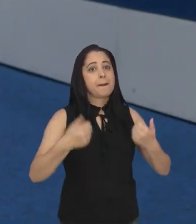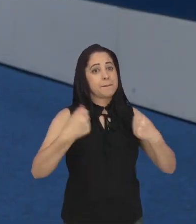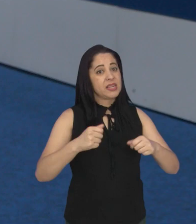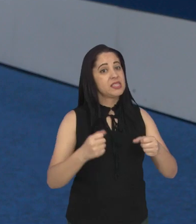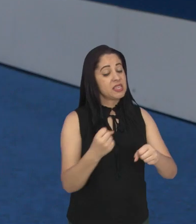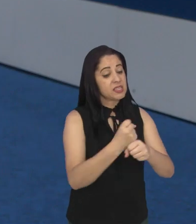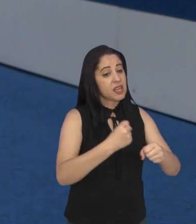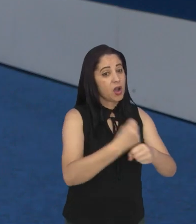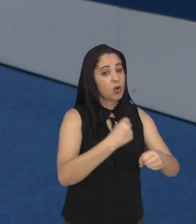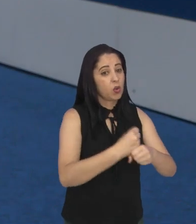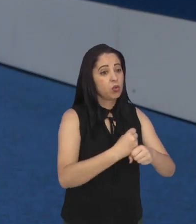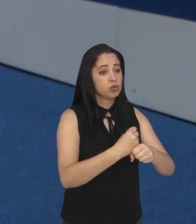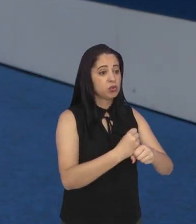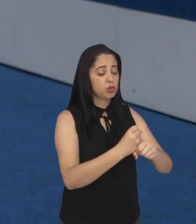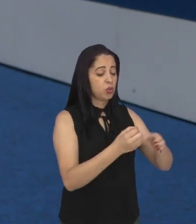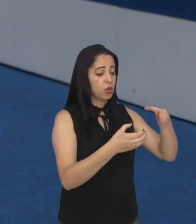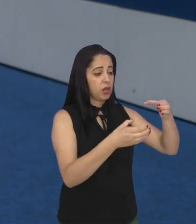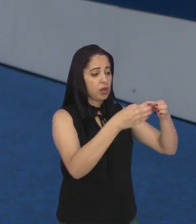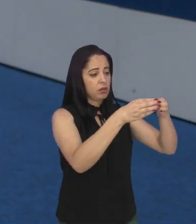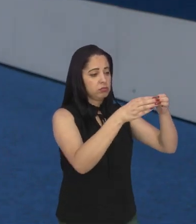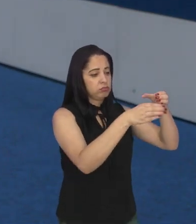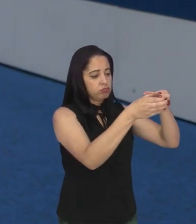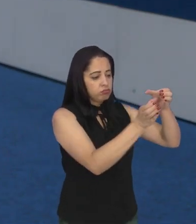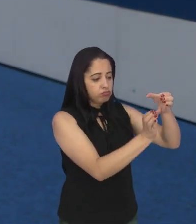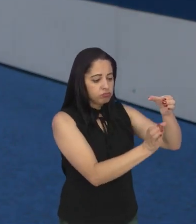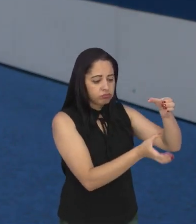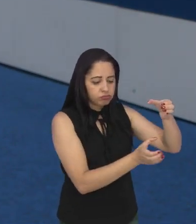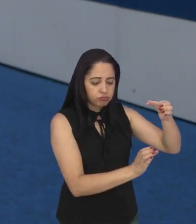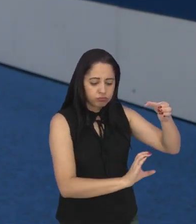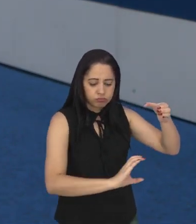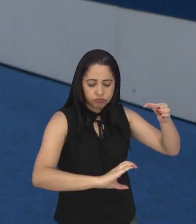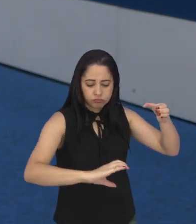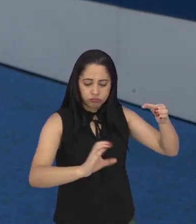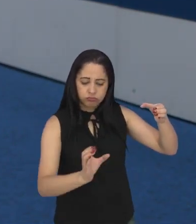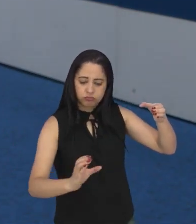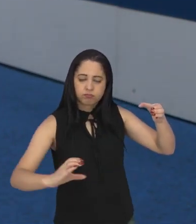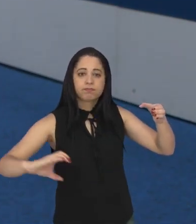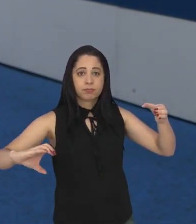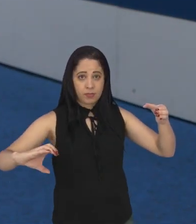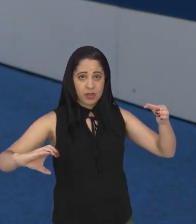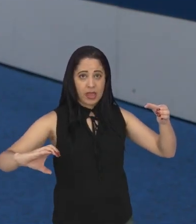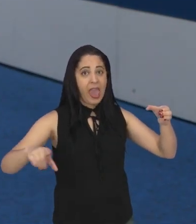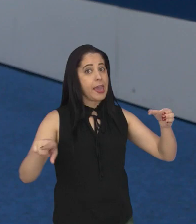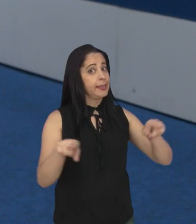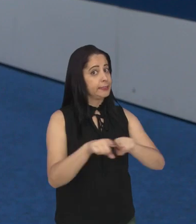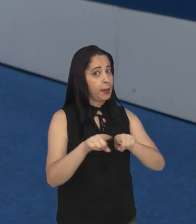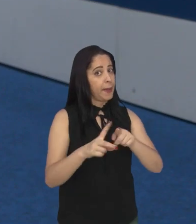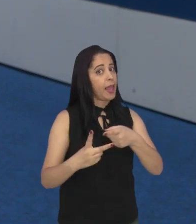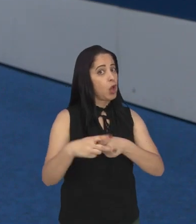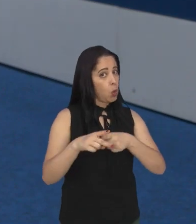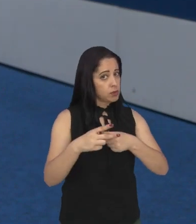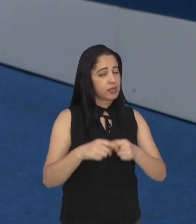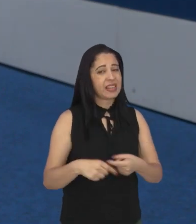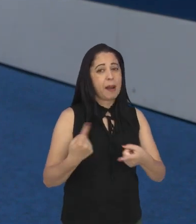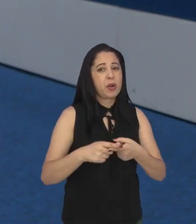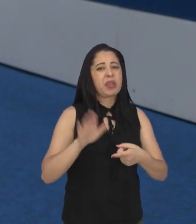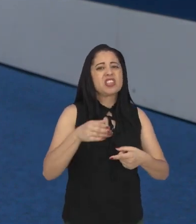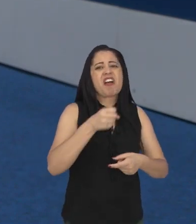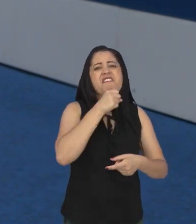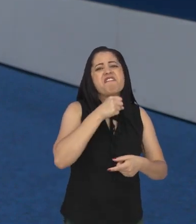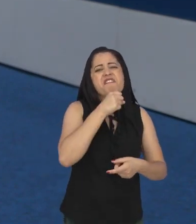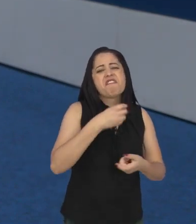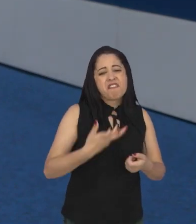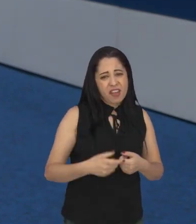que se fizer necessárias nos pontos críticos, fazer a manutenção dessas galerias. Tem muitas galerias que já foram feitas em